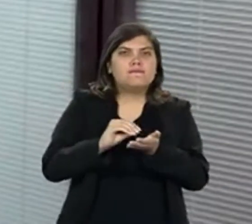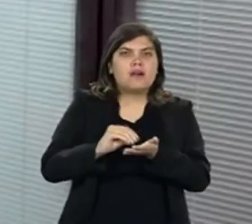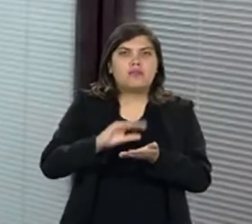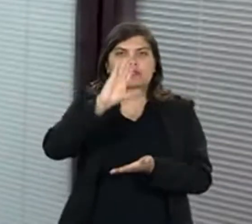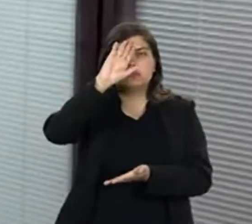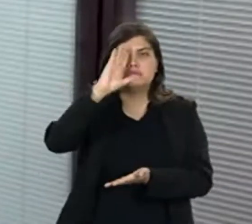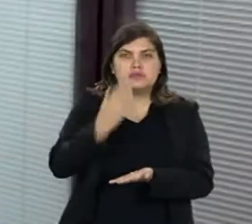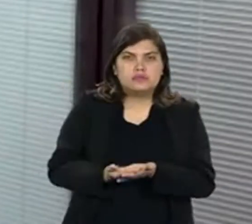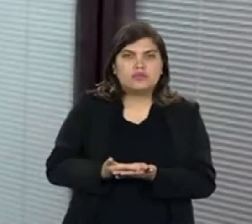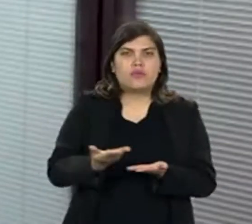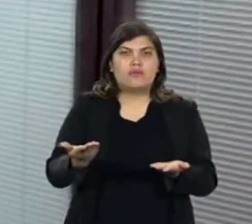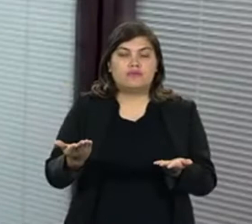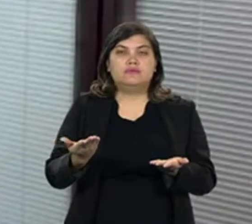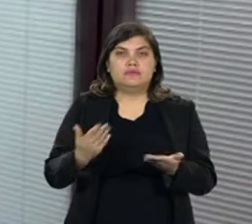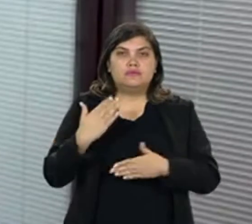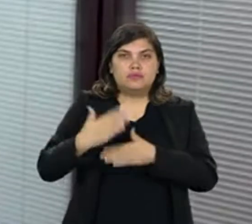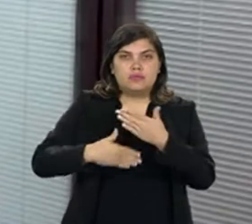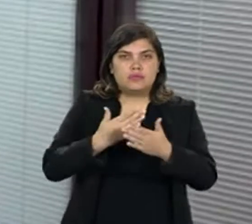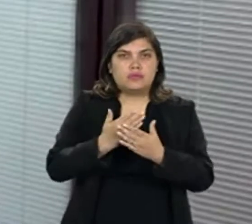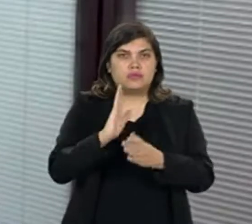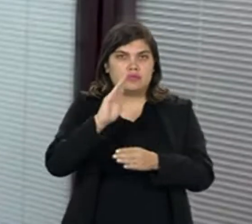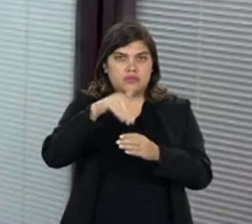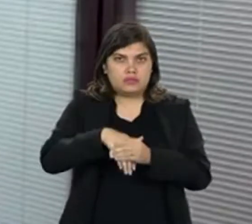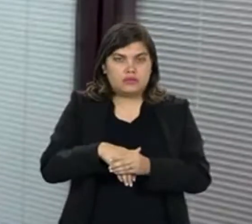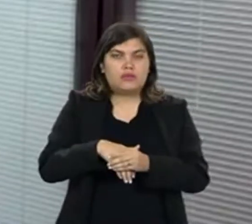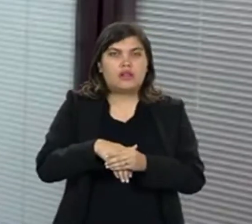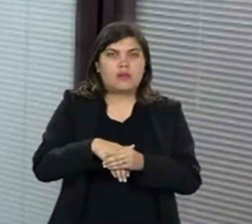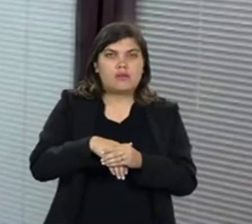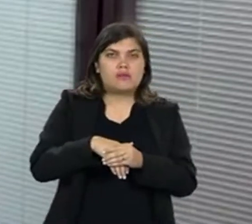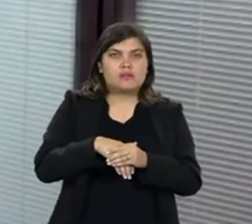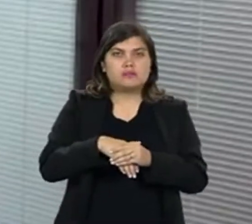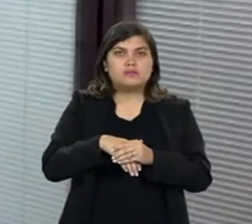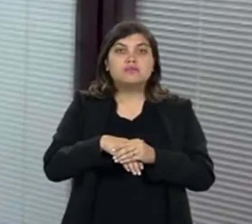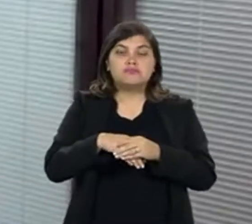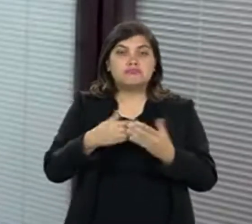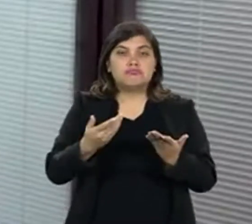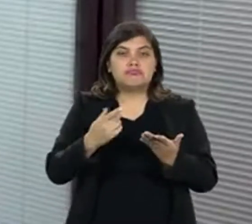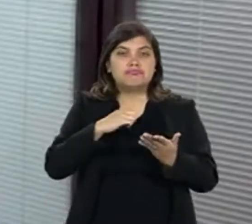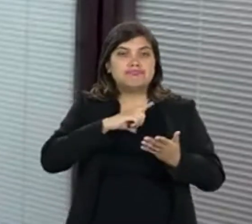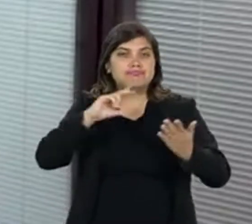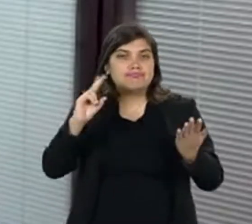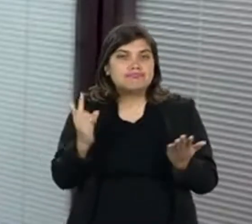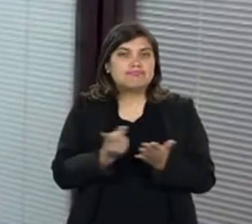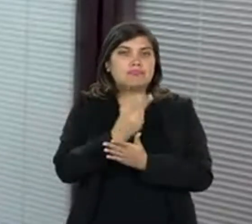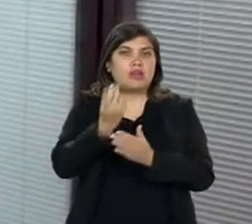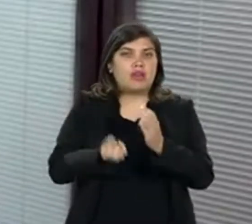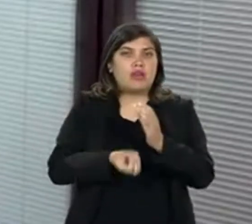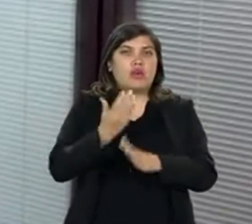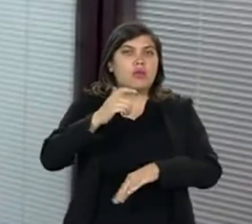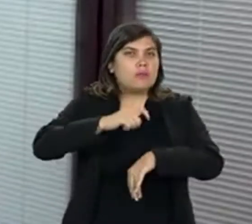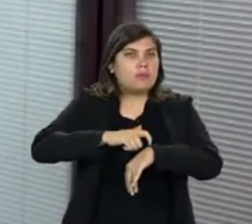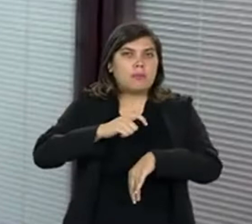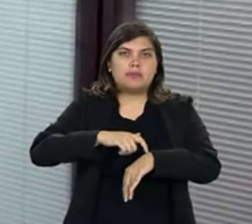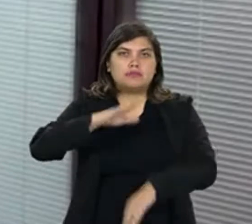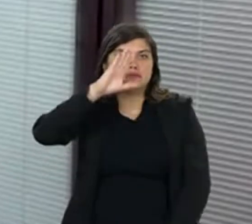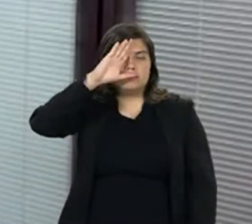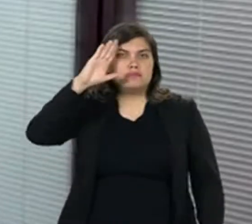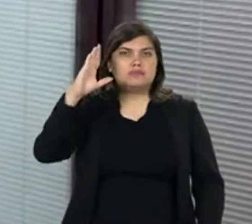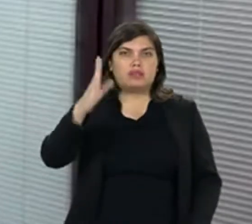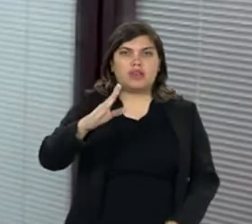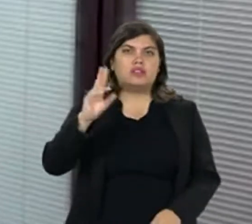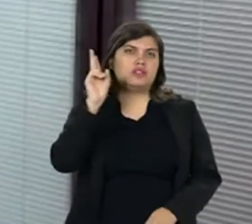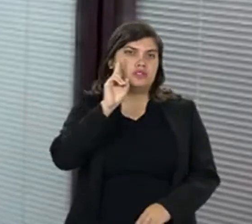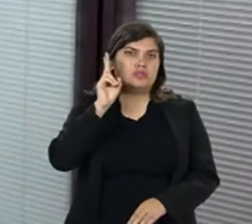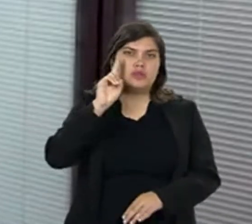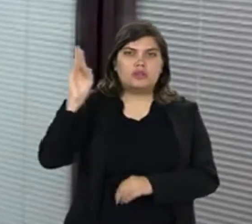discreto muito grande do processo eleitoral como um todo, ela veio surgindo um momento-chave